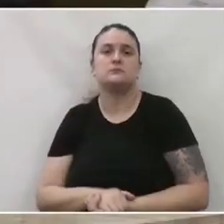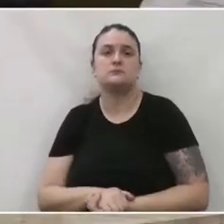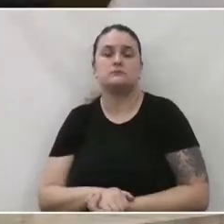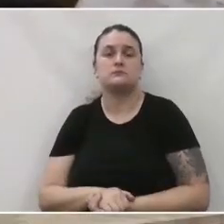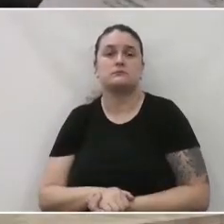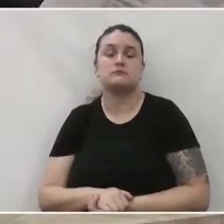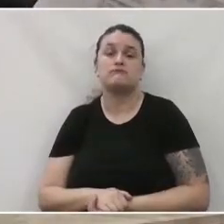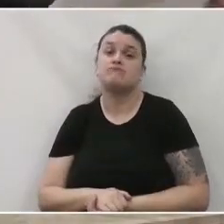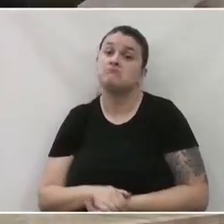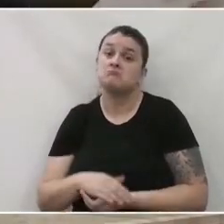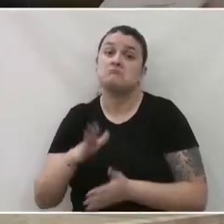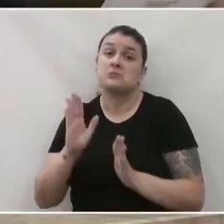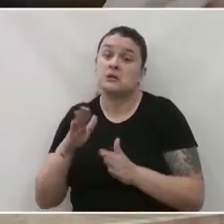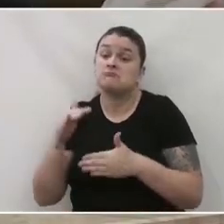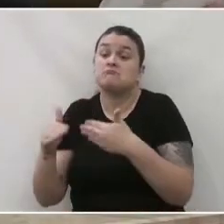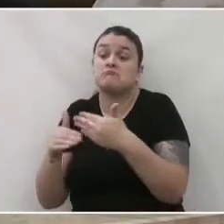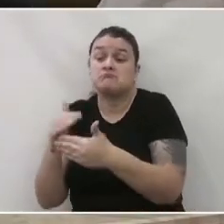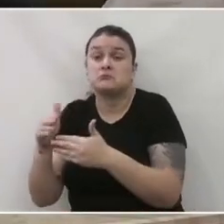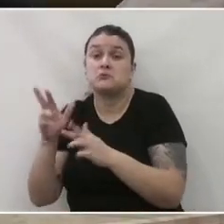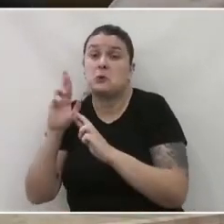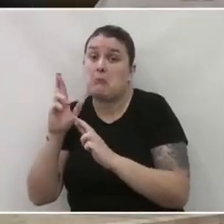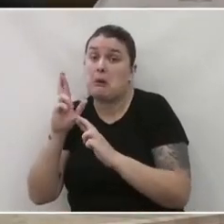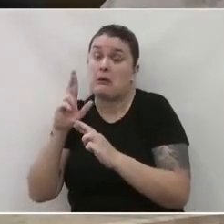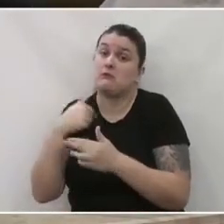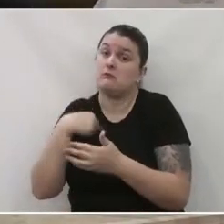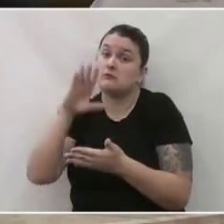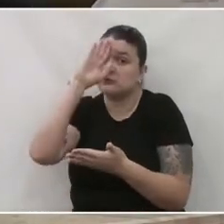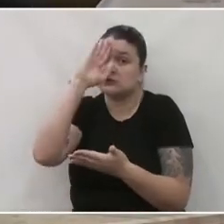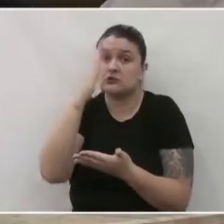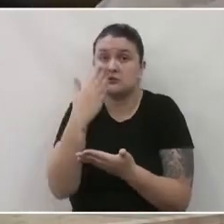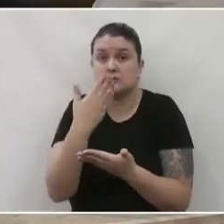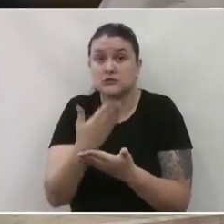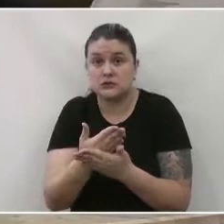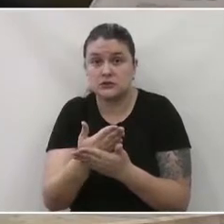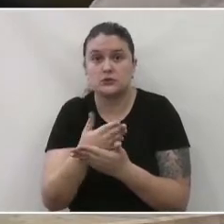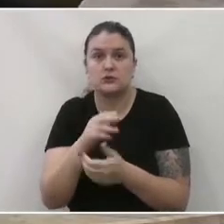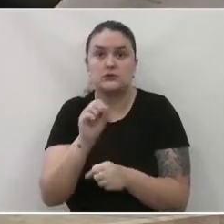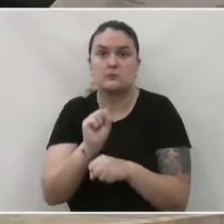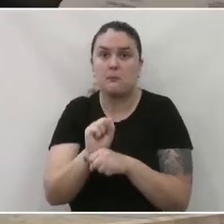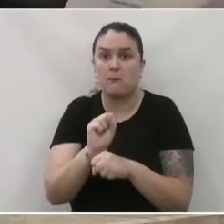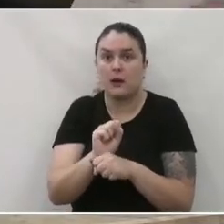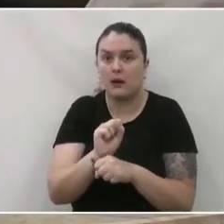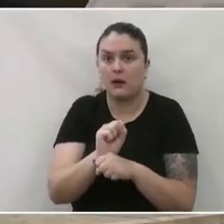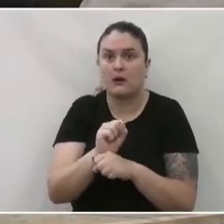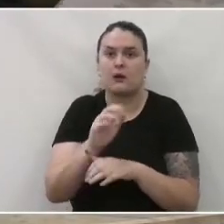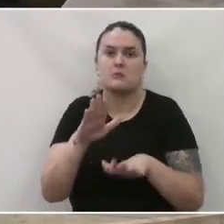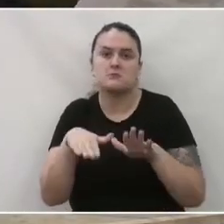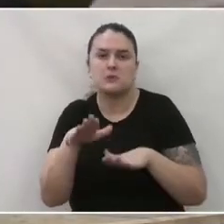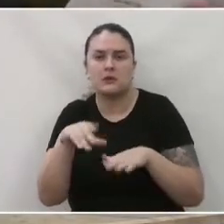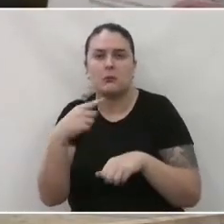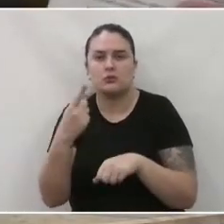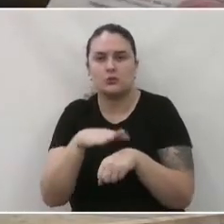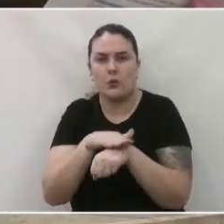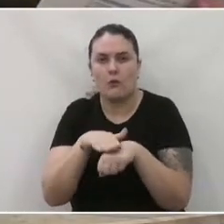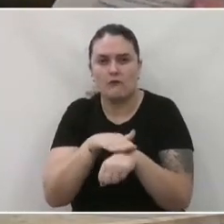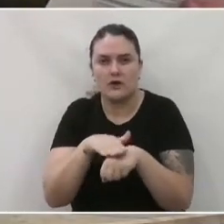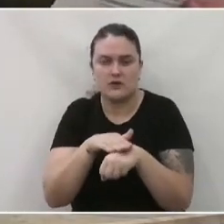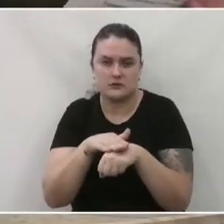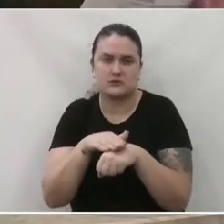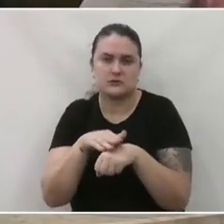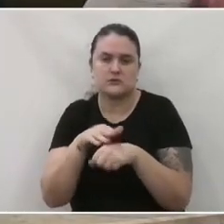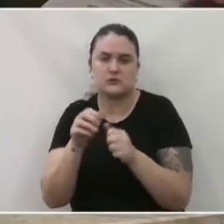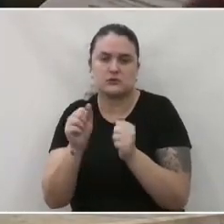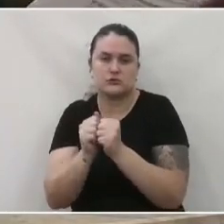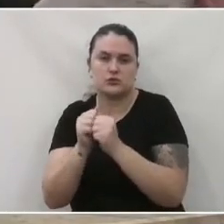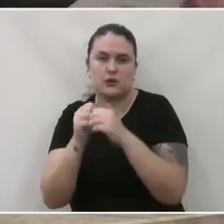Mas está se encaminhando bem, e eu acredito que é só nós aguardar aí, depois dessa conversa e a parceria